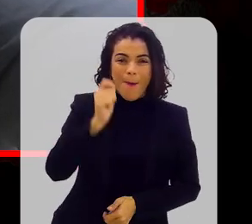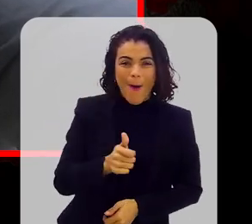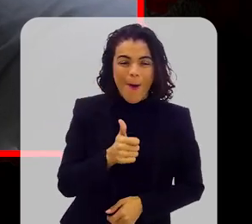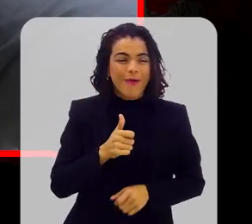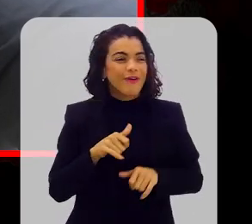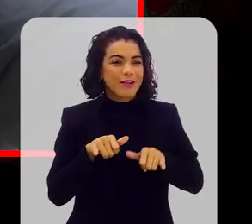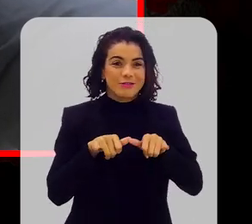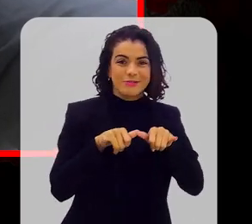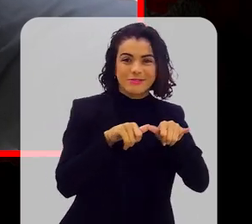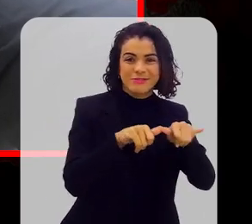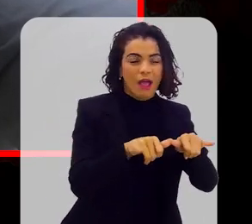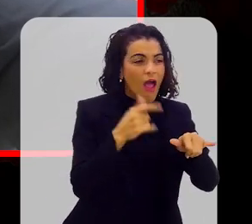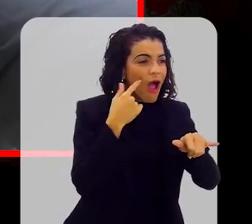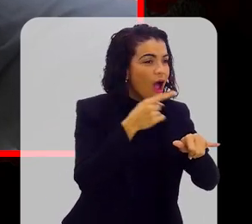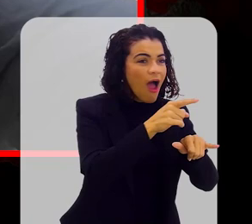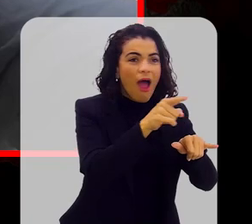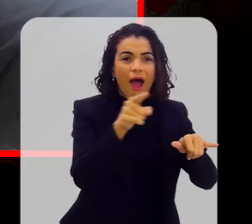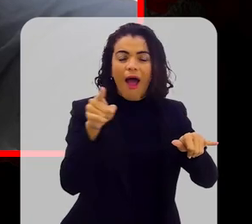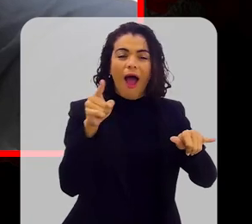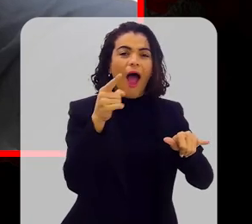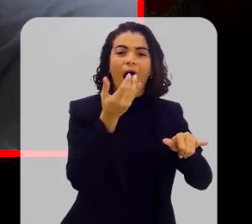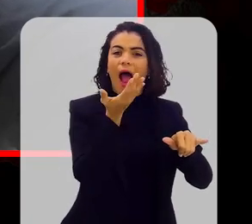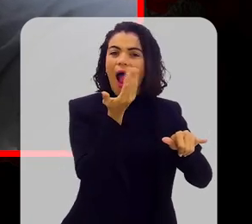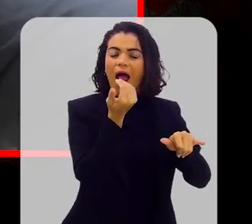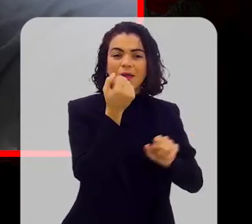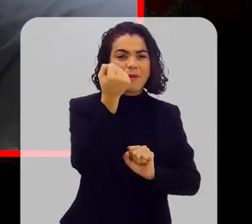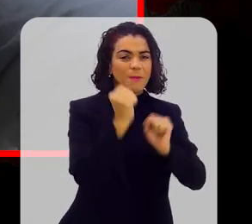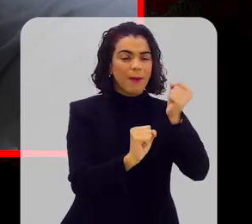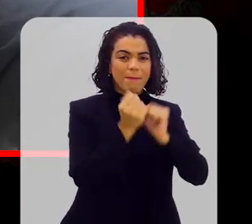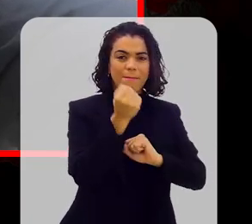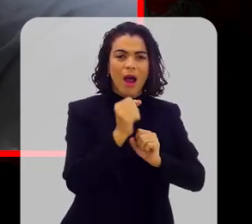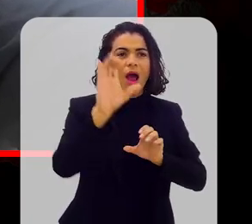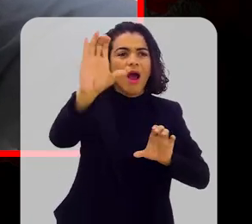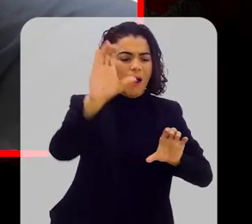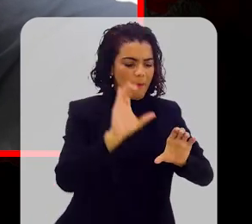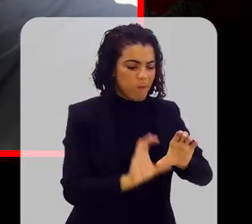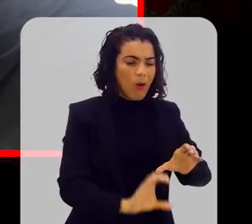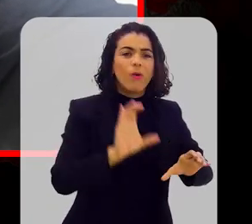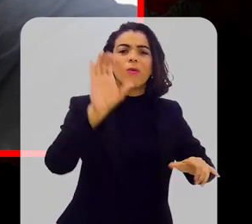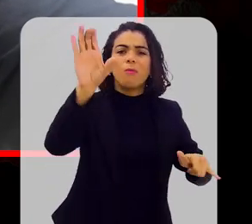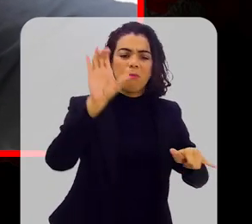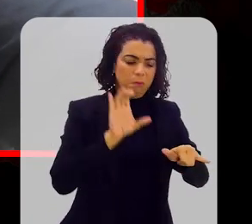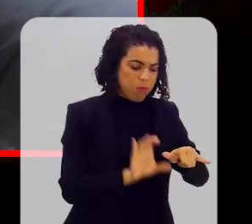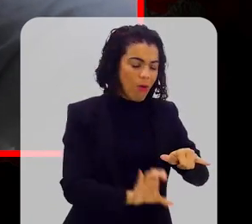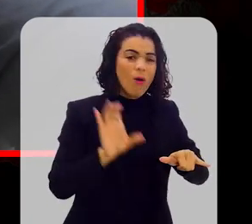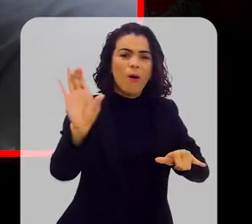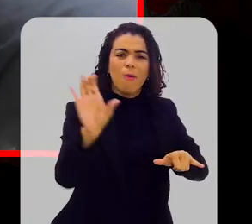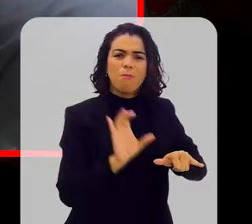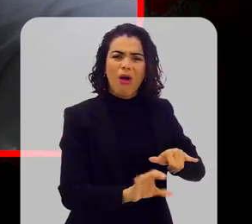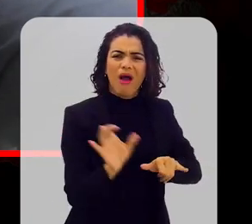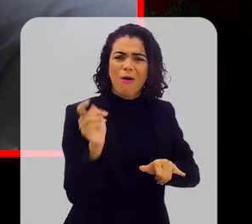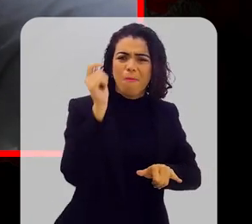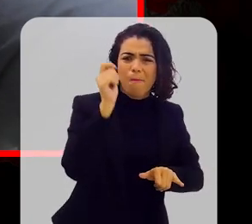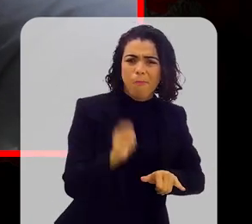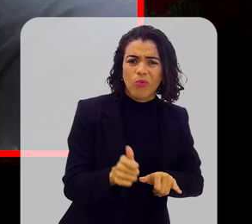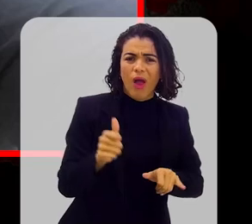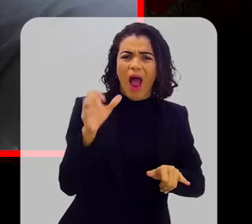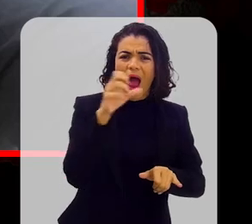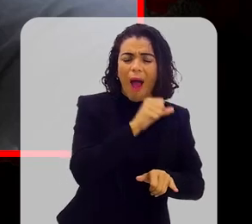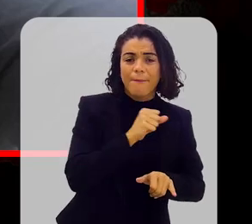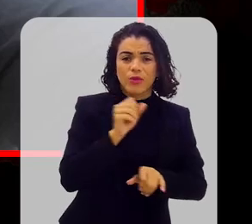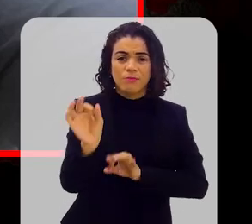Você vai no supermercado, você encontra limões processados, com mais fácil acesso, com mais facilidade de preparo.